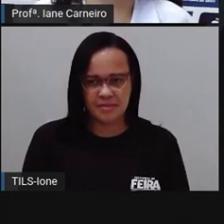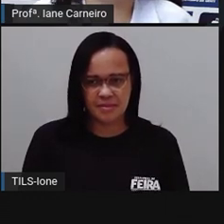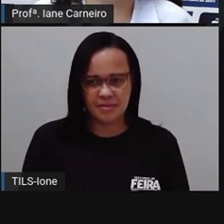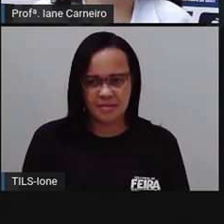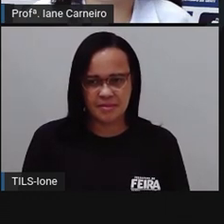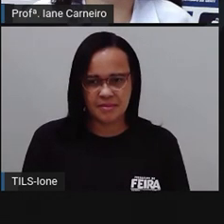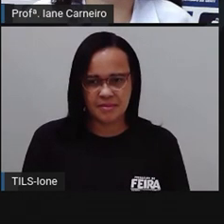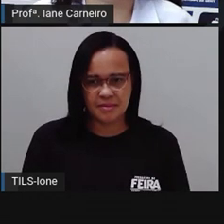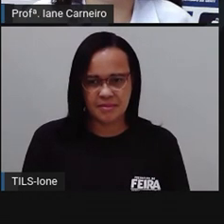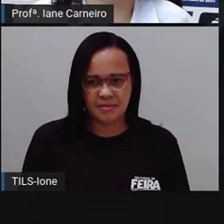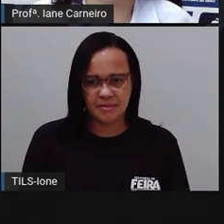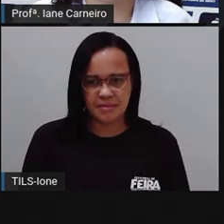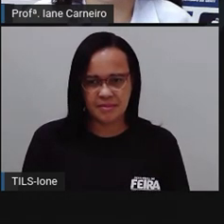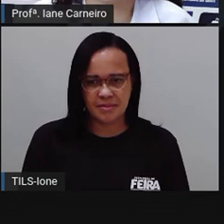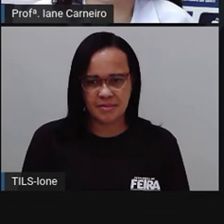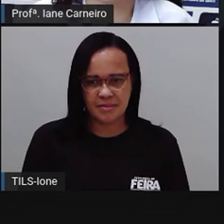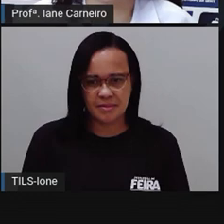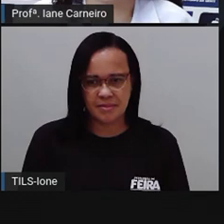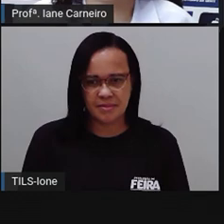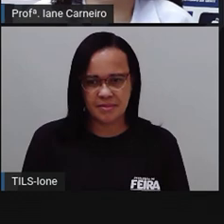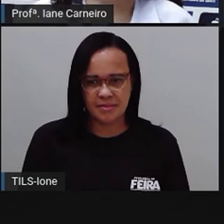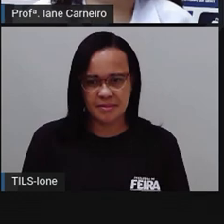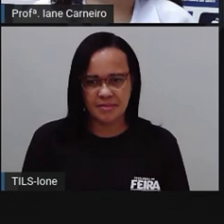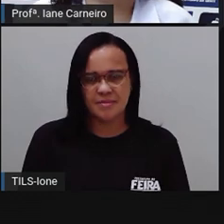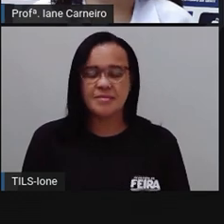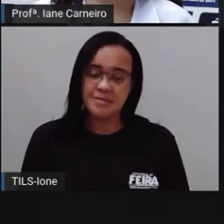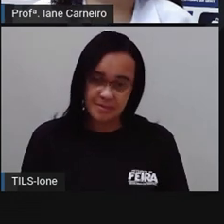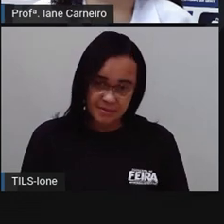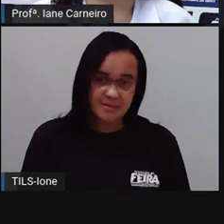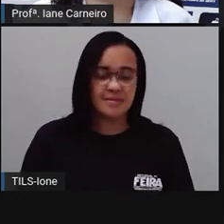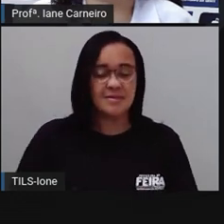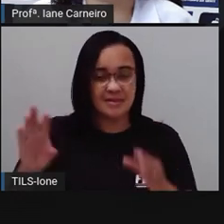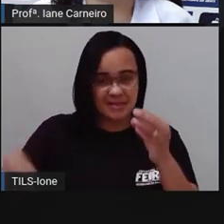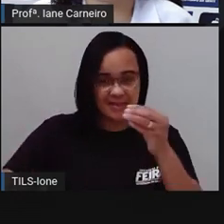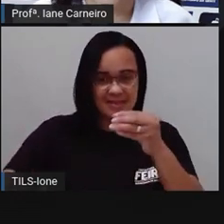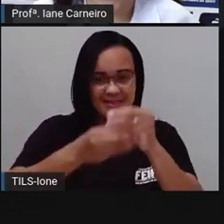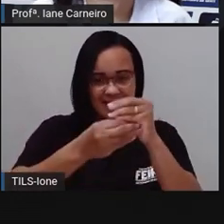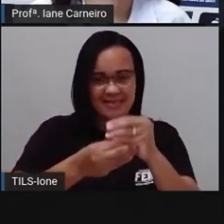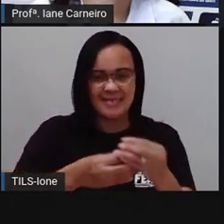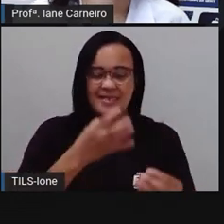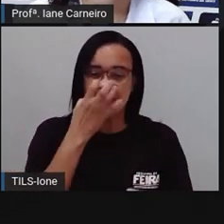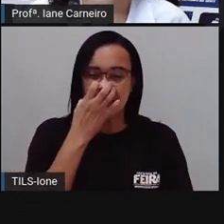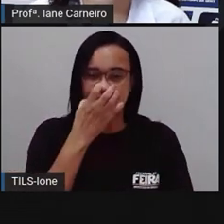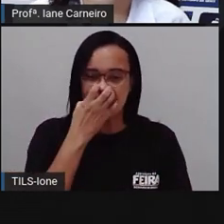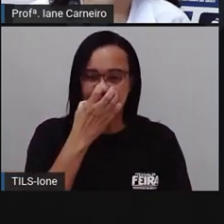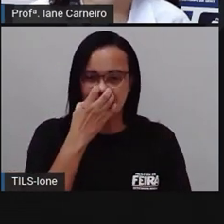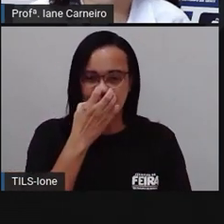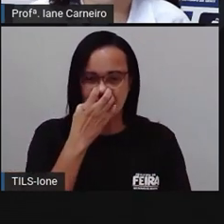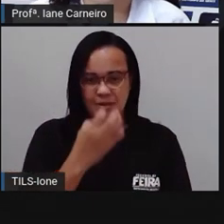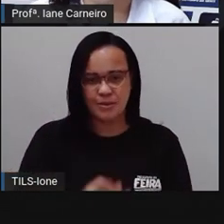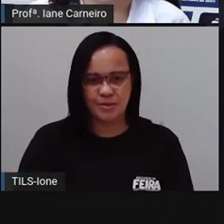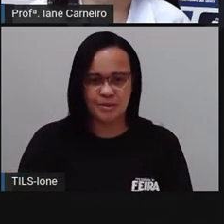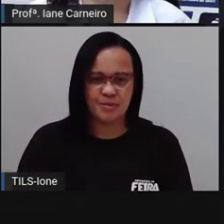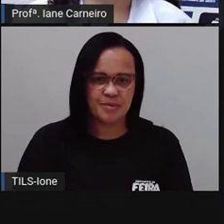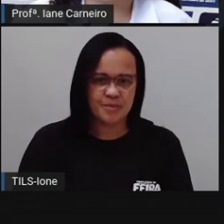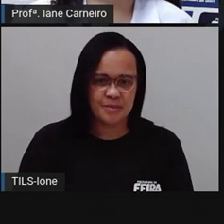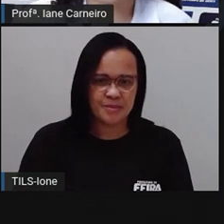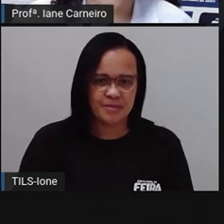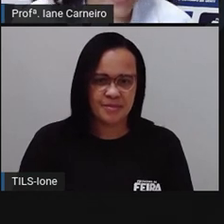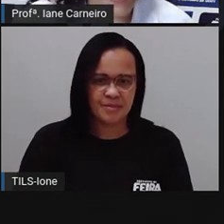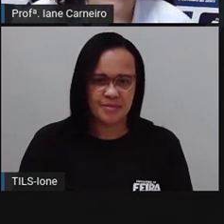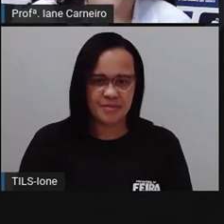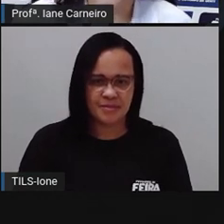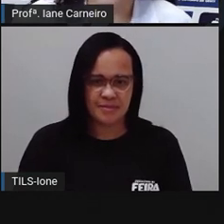Olha que cachorro fofo. Pronto. Ó, o